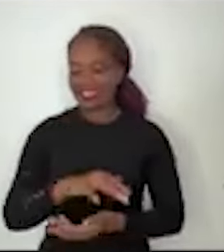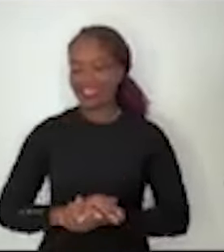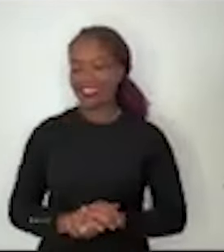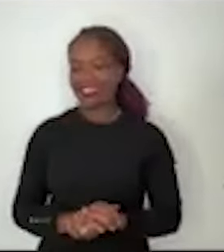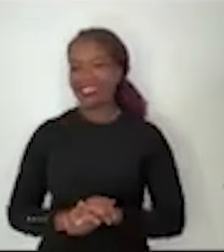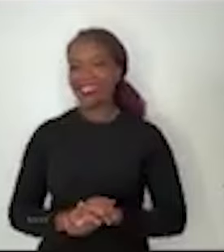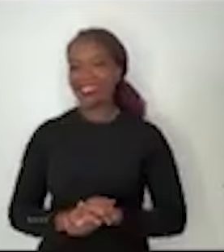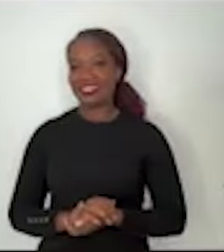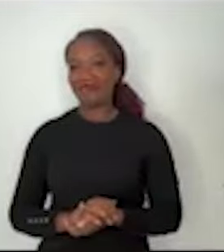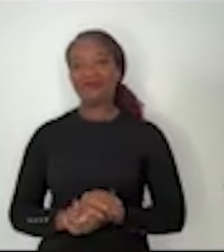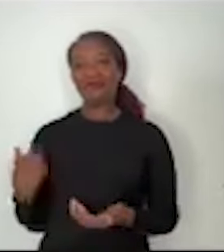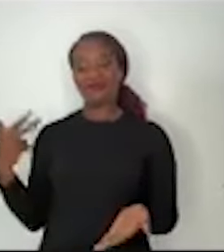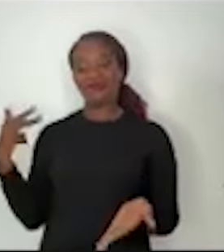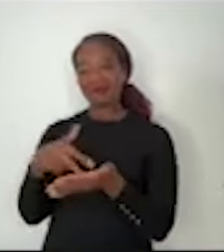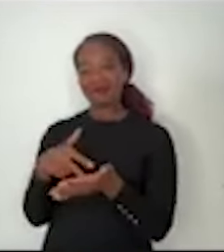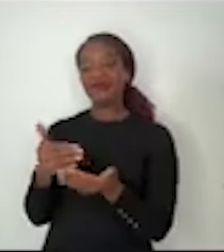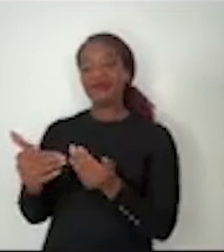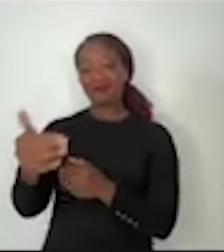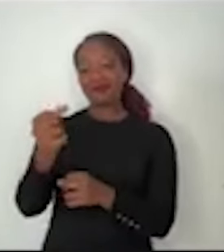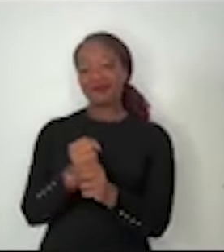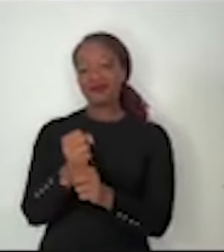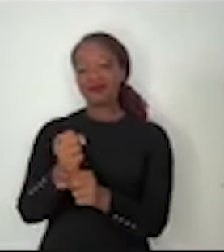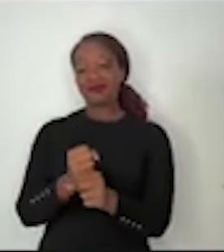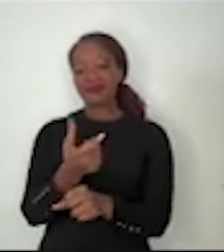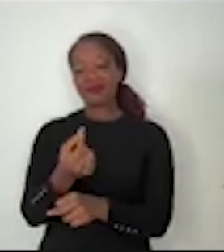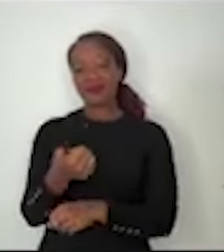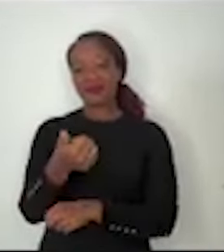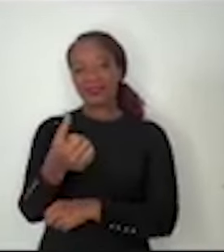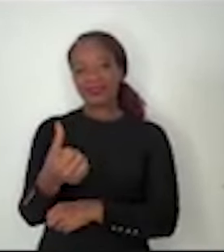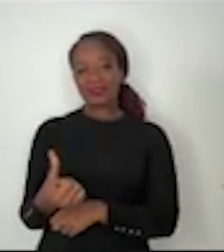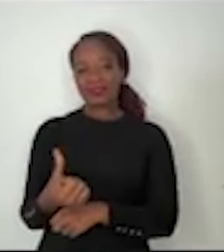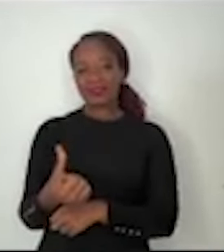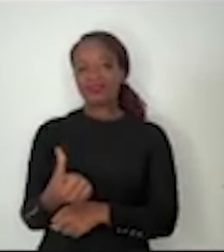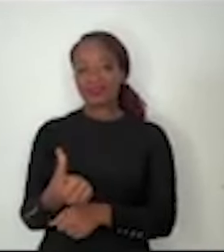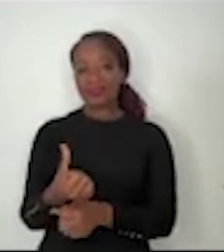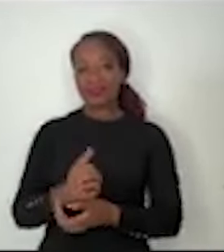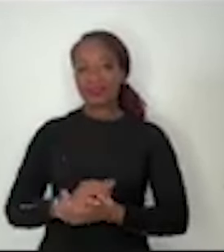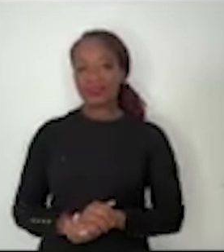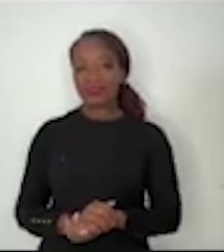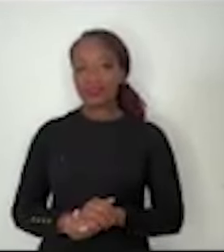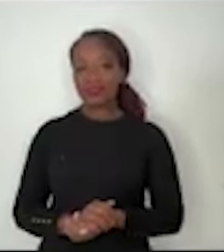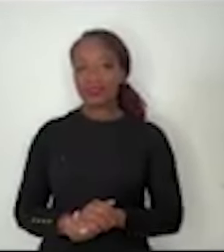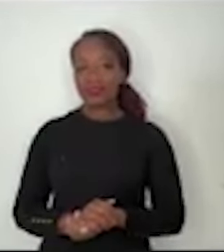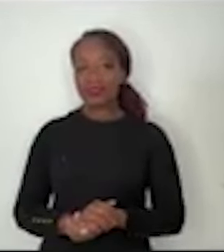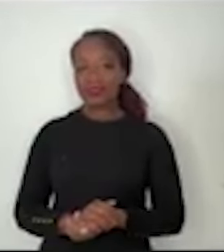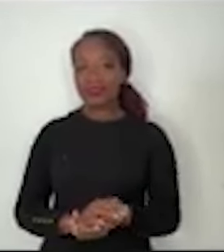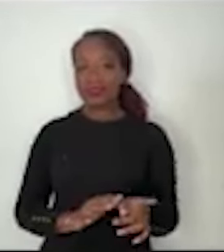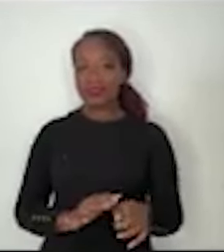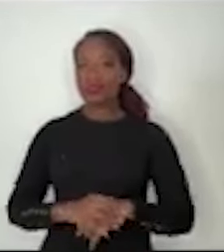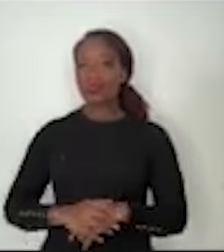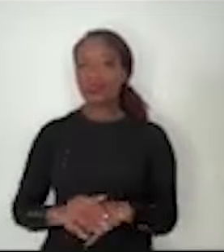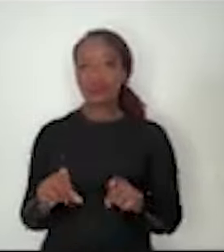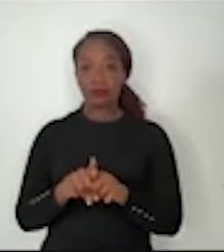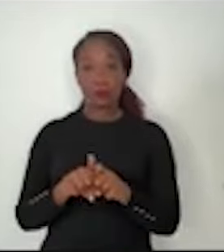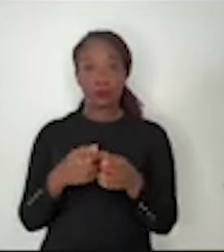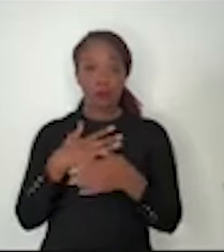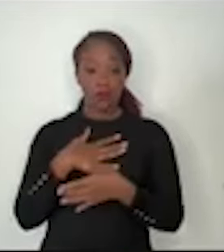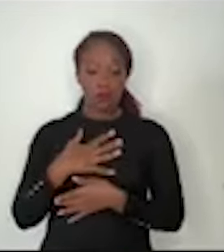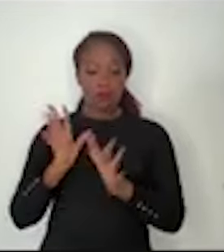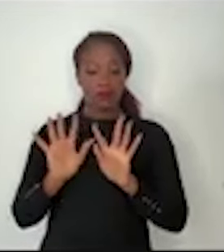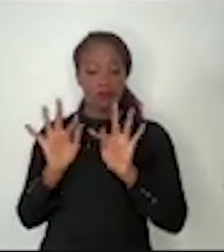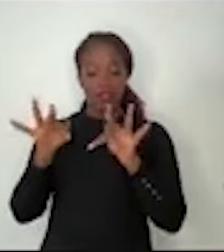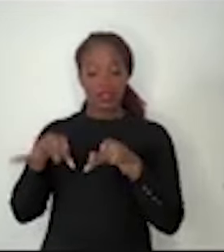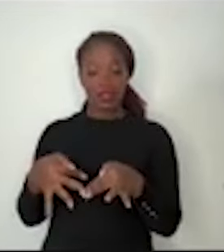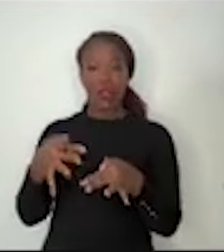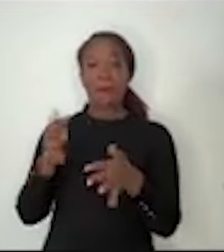2016 e eu sempre gosto o Maurício se lembrava disso cadê o Maurício se lembrava disso outro dia eu sempre gosto de terminar com o mesmo tom